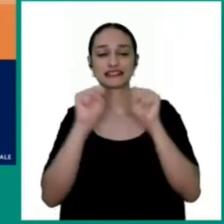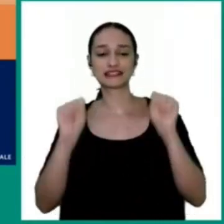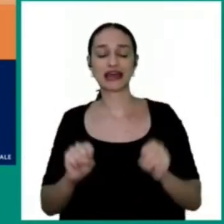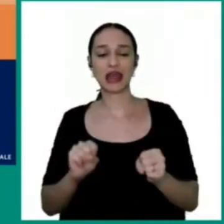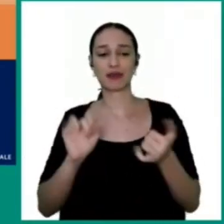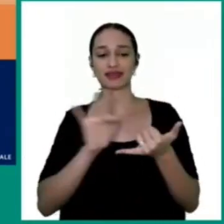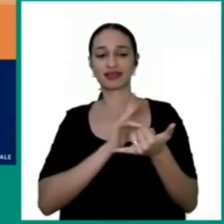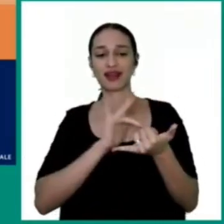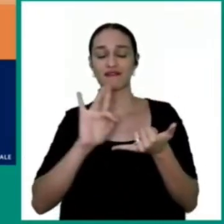Próxima pergunta.